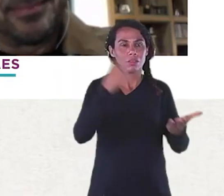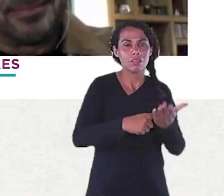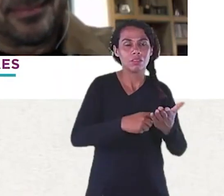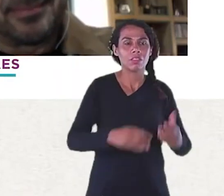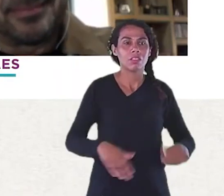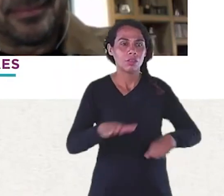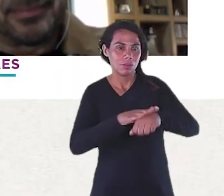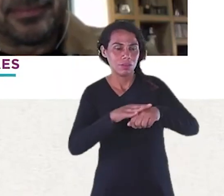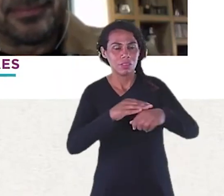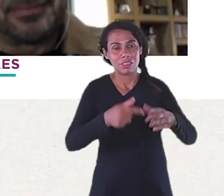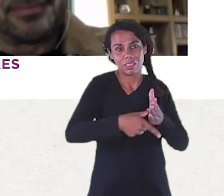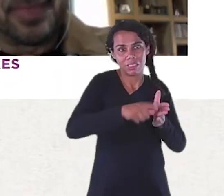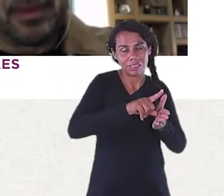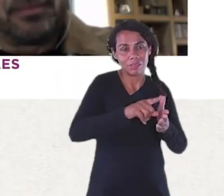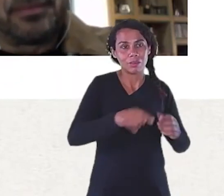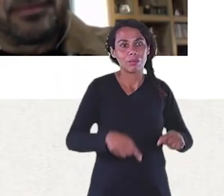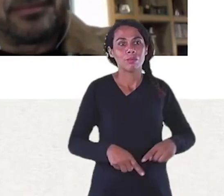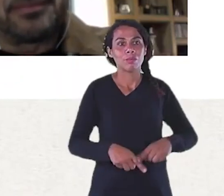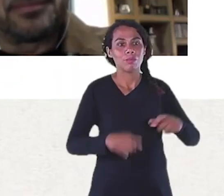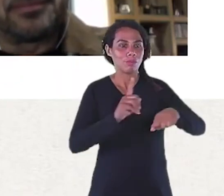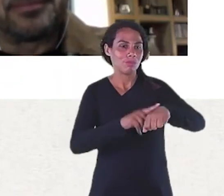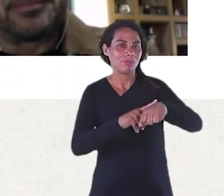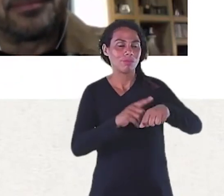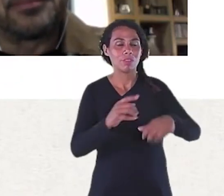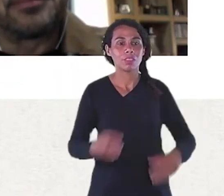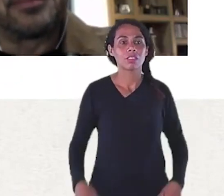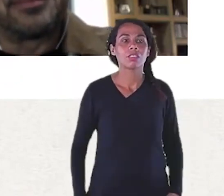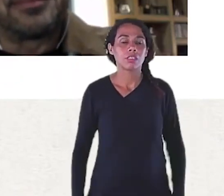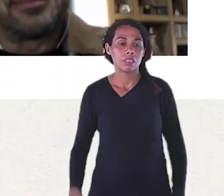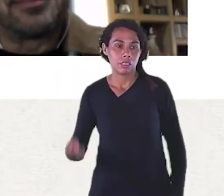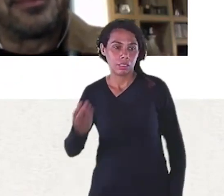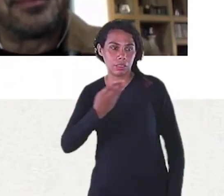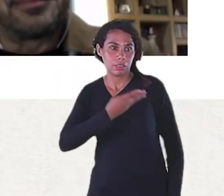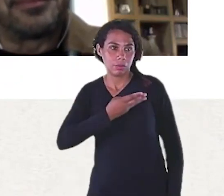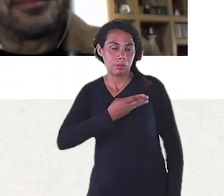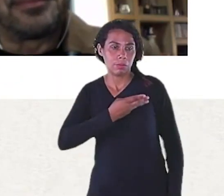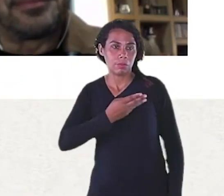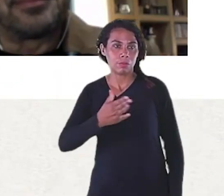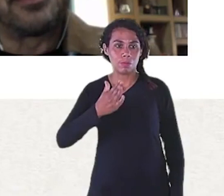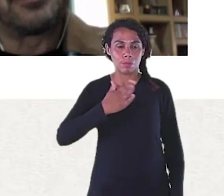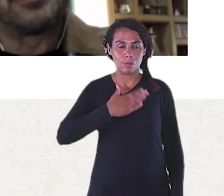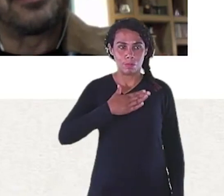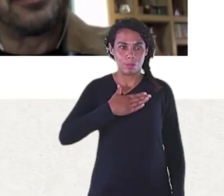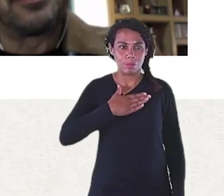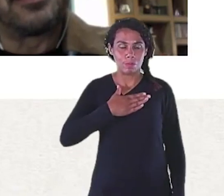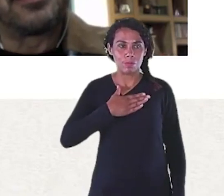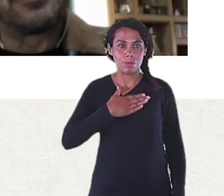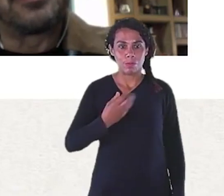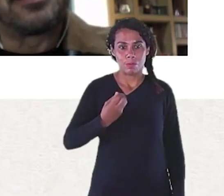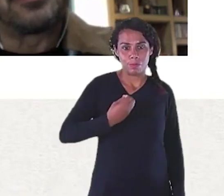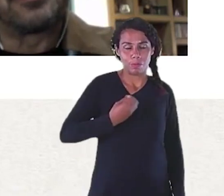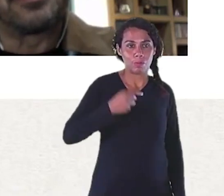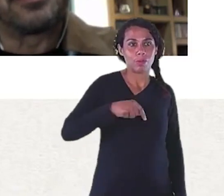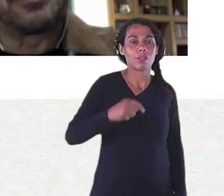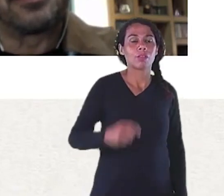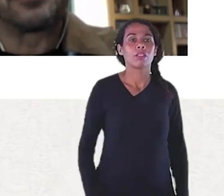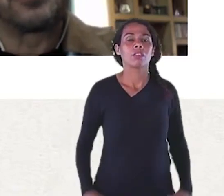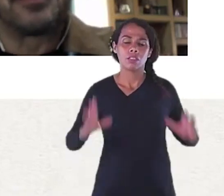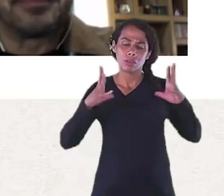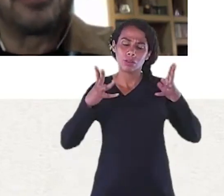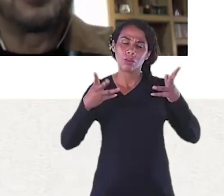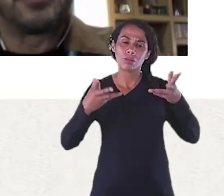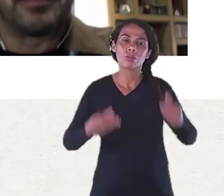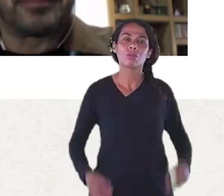querido amigo de João de Moraes aqui hoje. Muito boa noite para quem está nos assistindo agora. Bom dia, boa tarde, ou seja lá